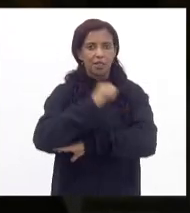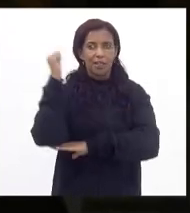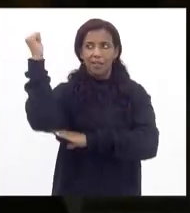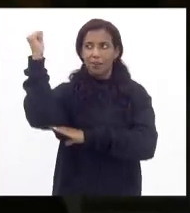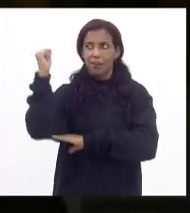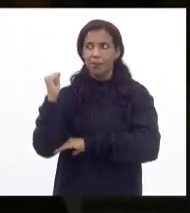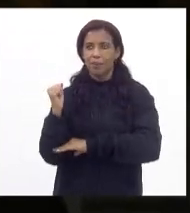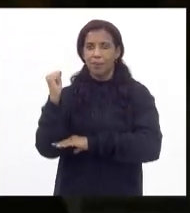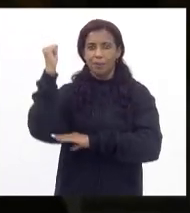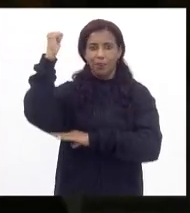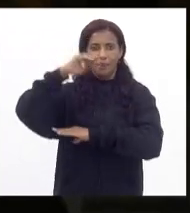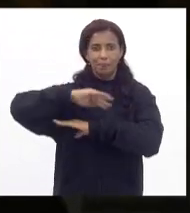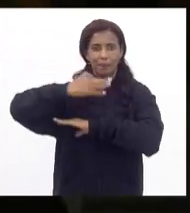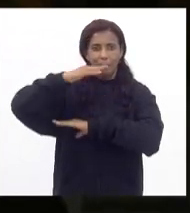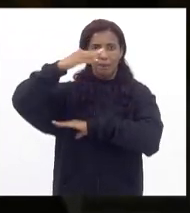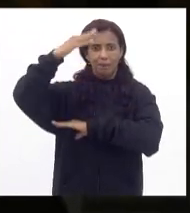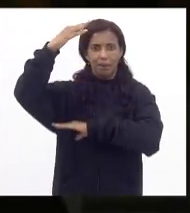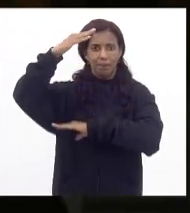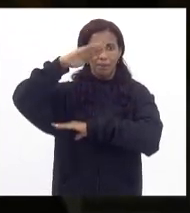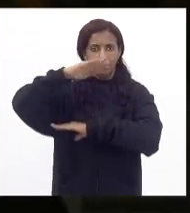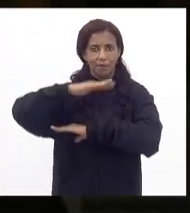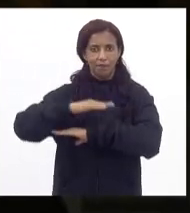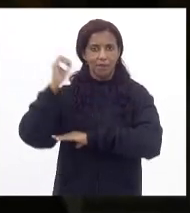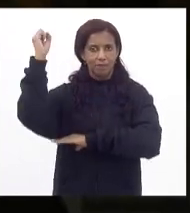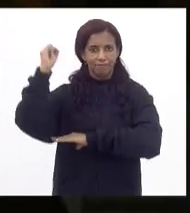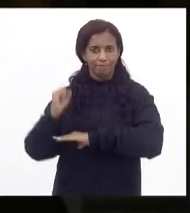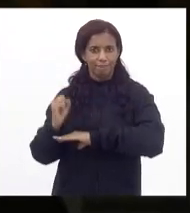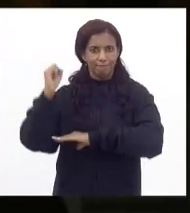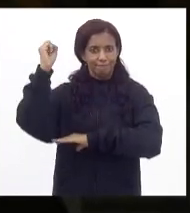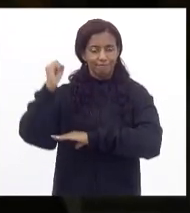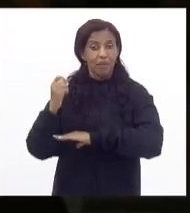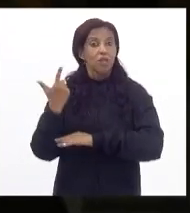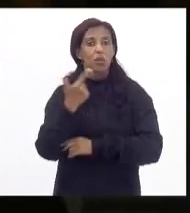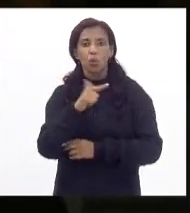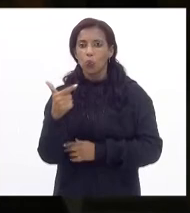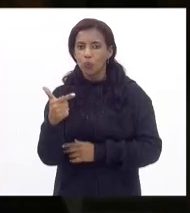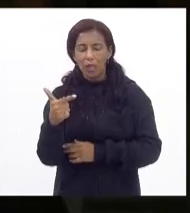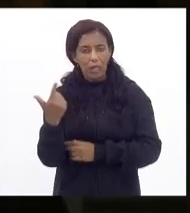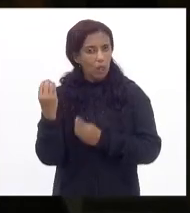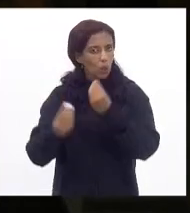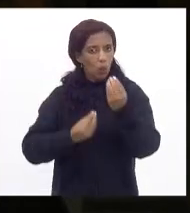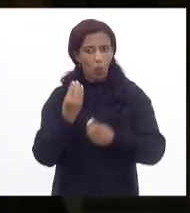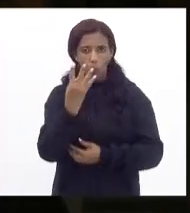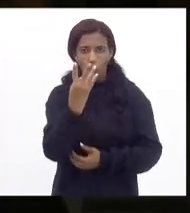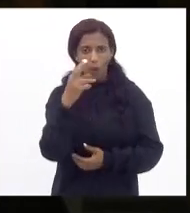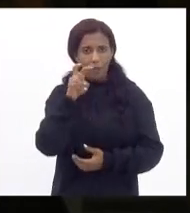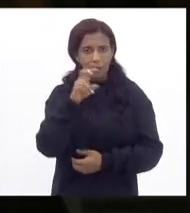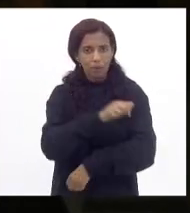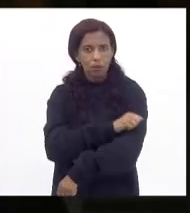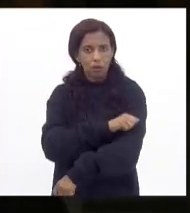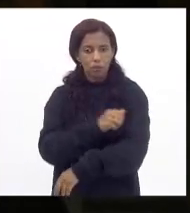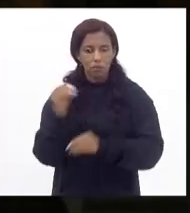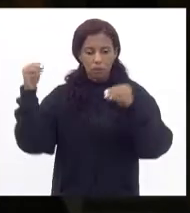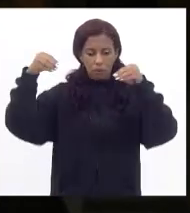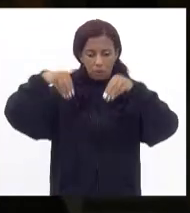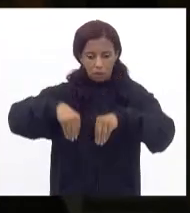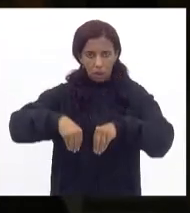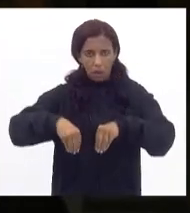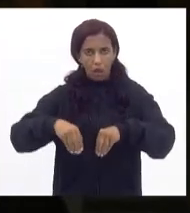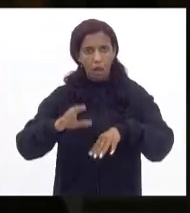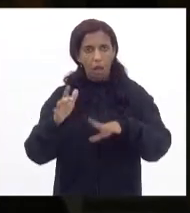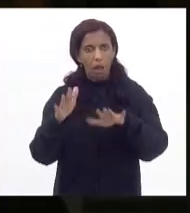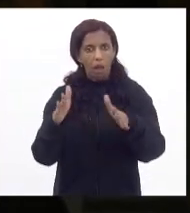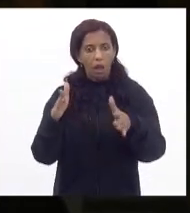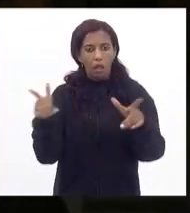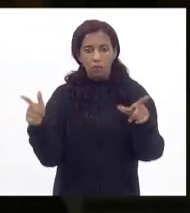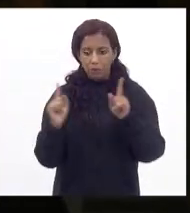não há condições de ter uma sala de aulas daquela 45 alunos sem ter sequer